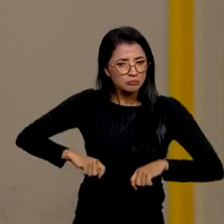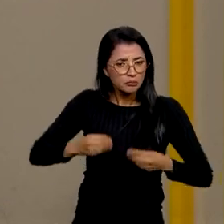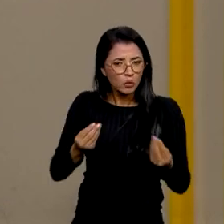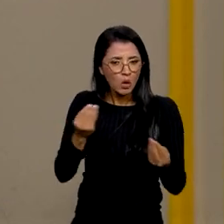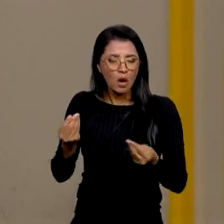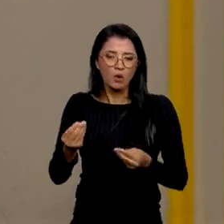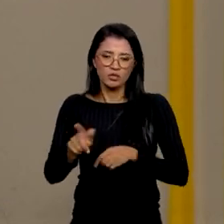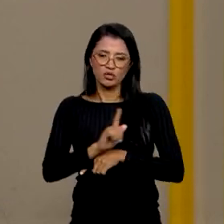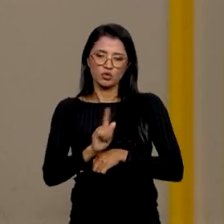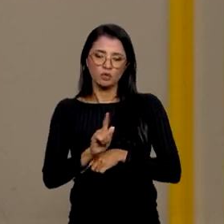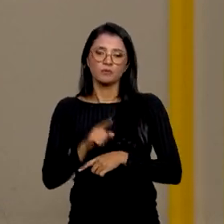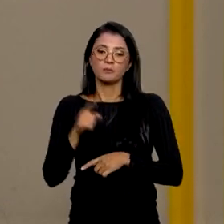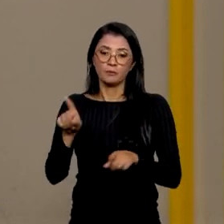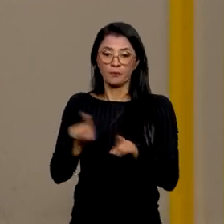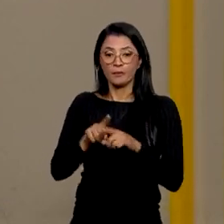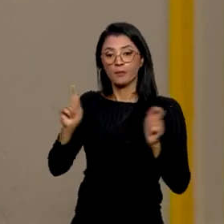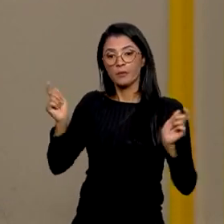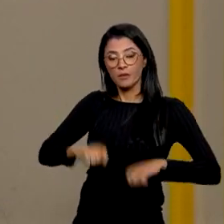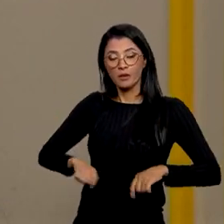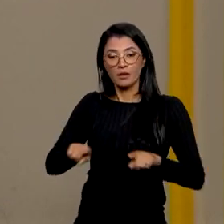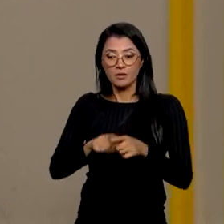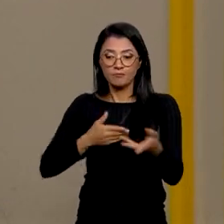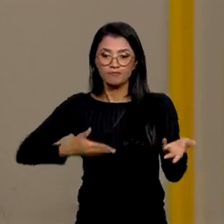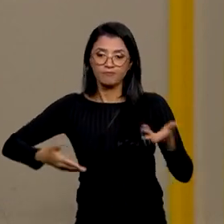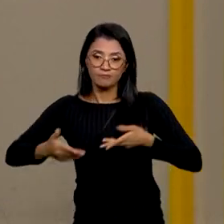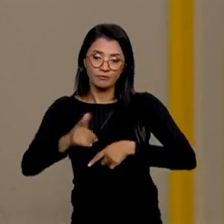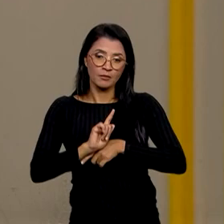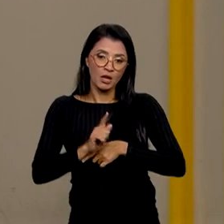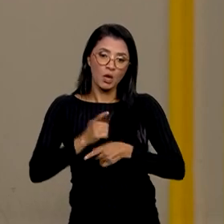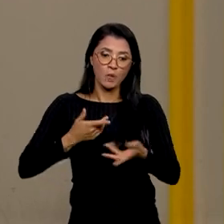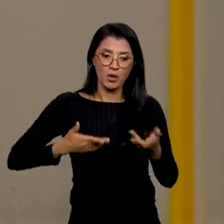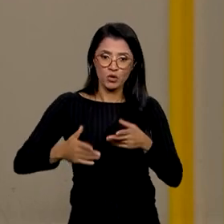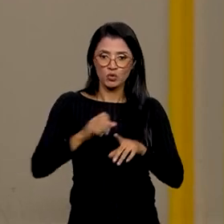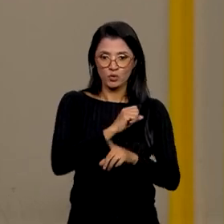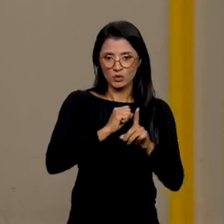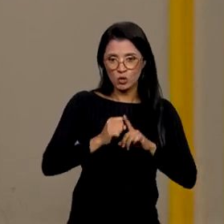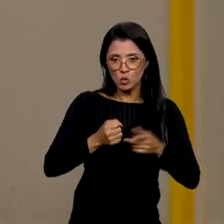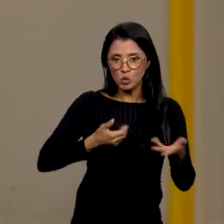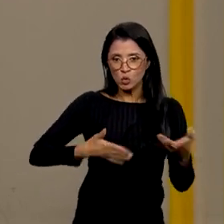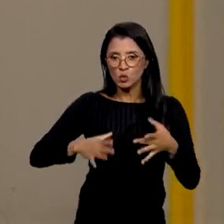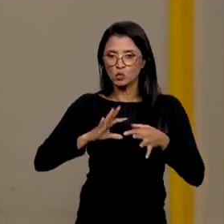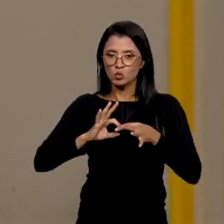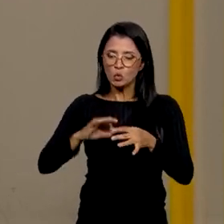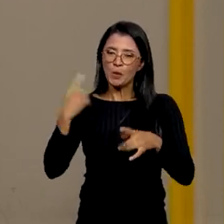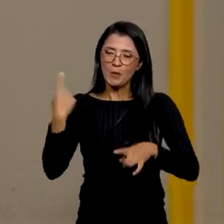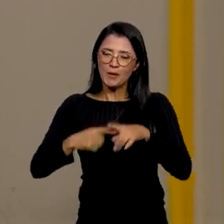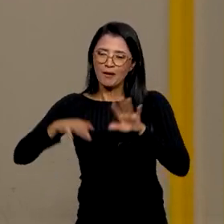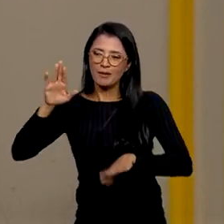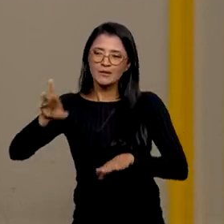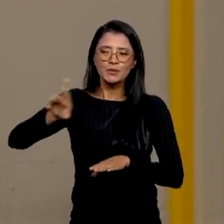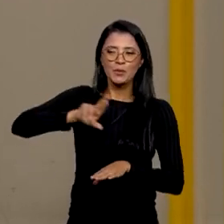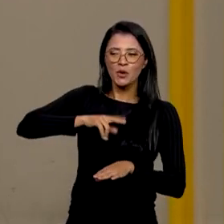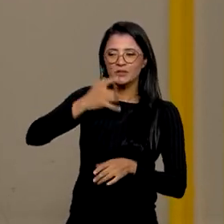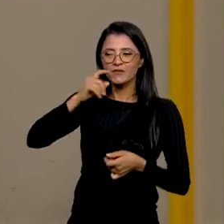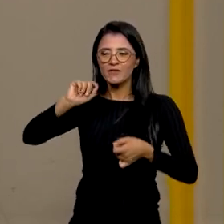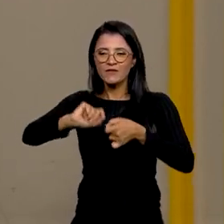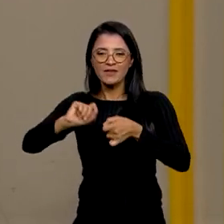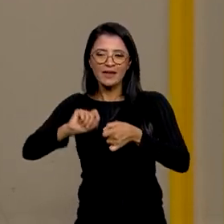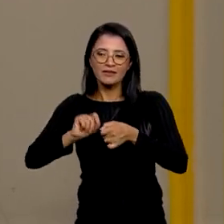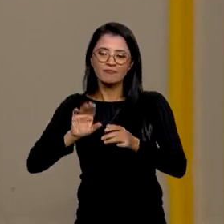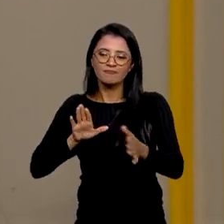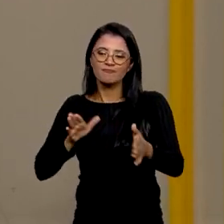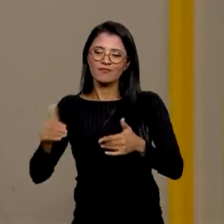fazer um aprendizado nesse processo de gestão compartilhado com a sociedade, porque muitas vezes a solução parece que estão sendo feitas e articuladas num